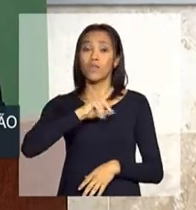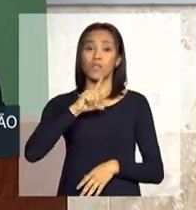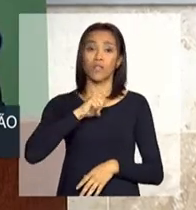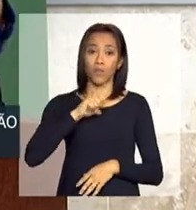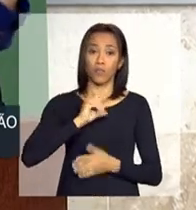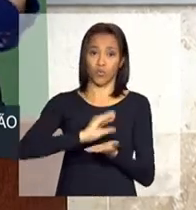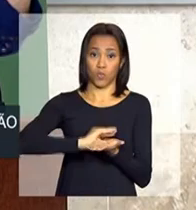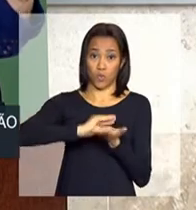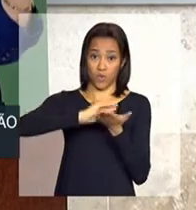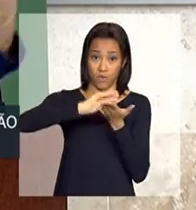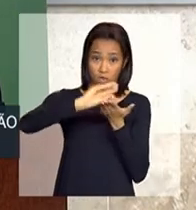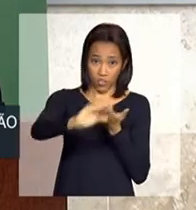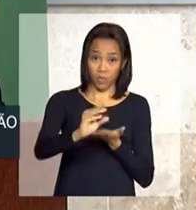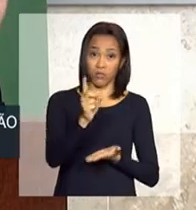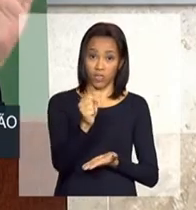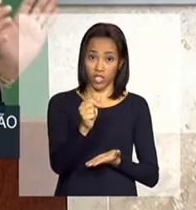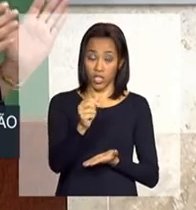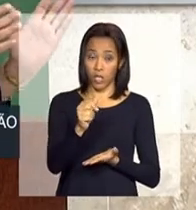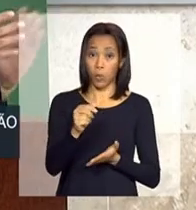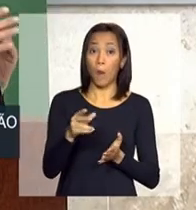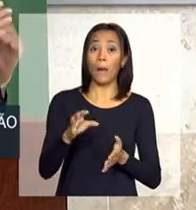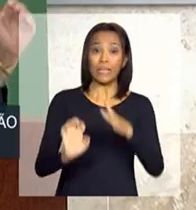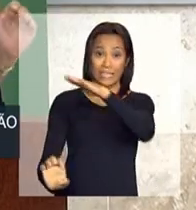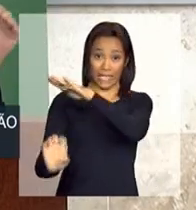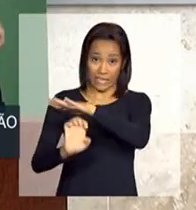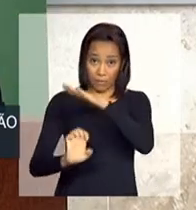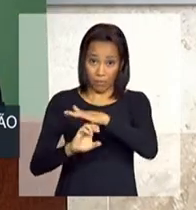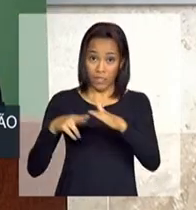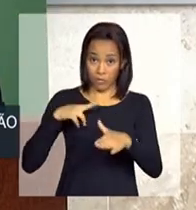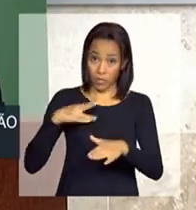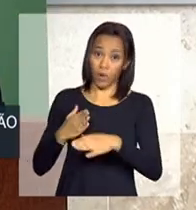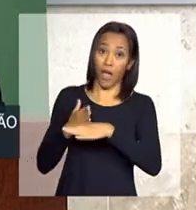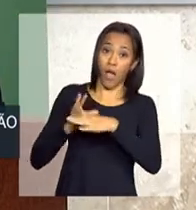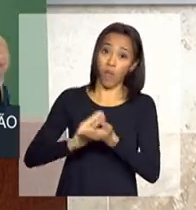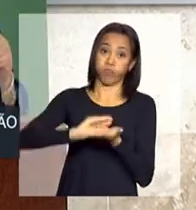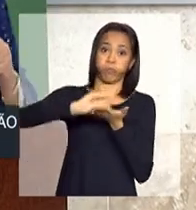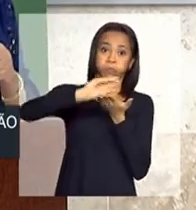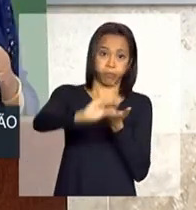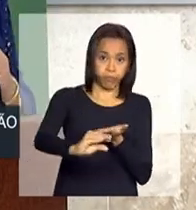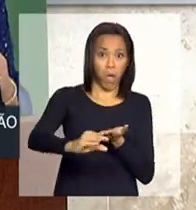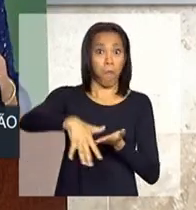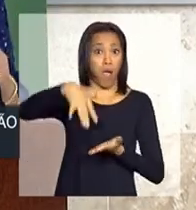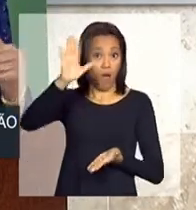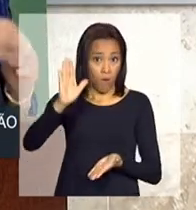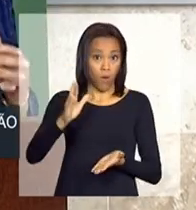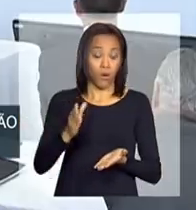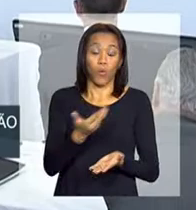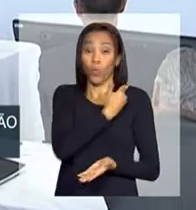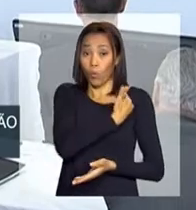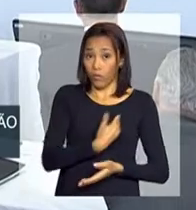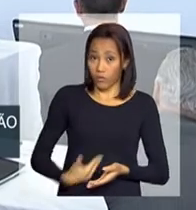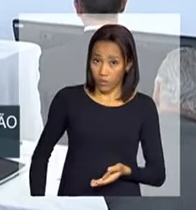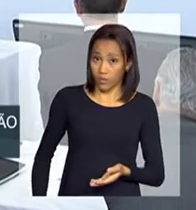investimento privado maior. Se você olhar só a estatística, é assim. O investimento público é um